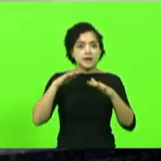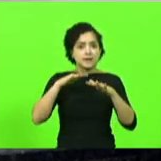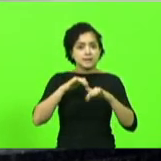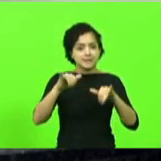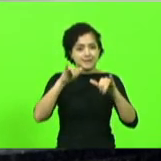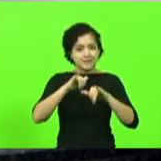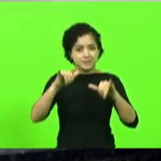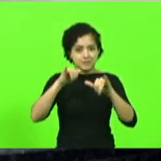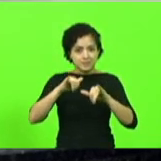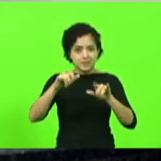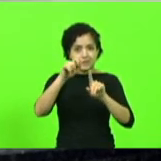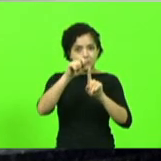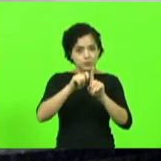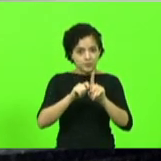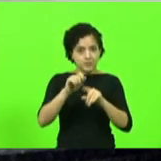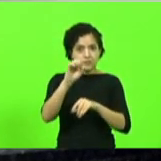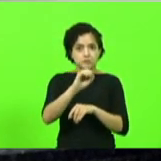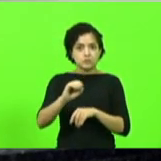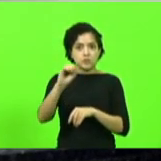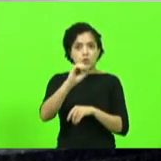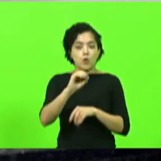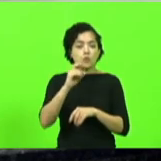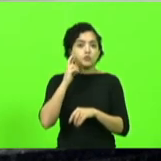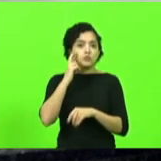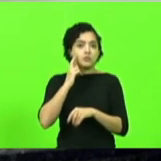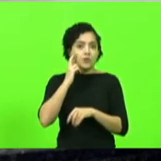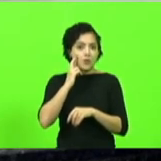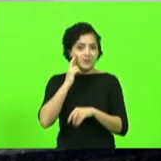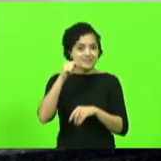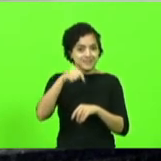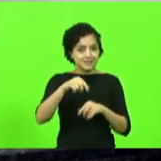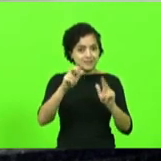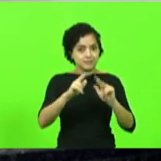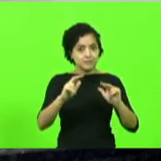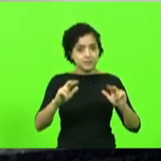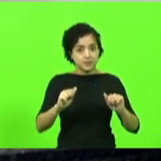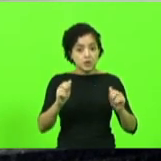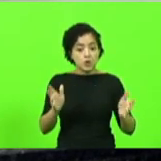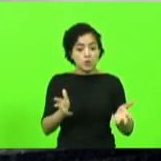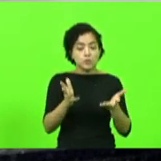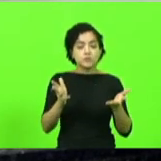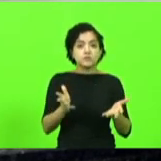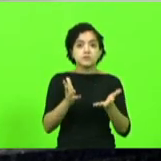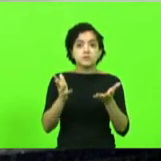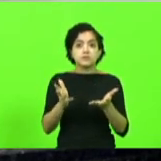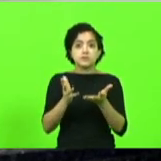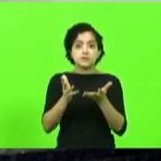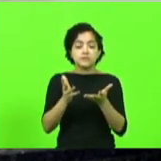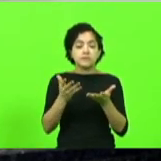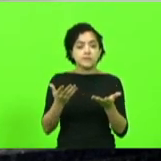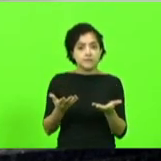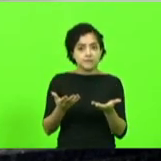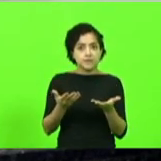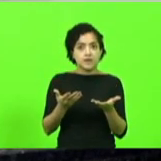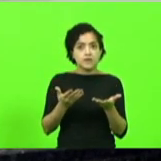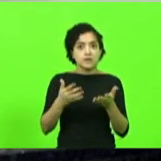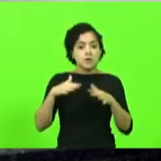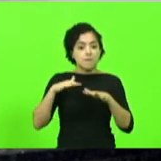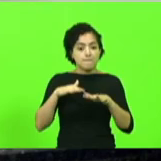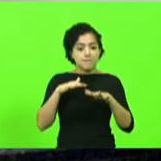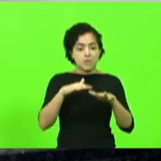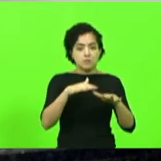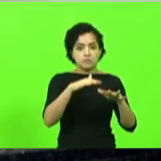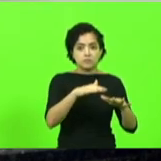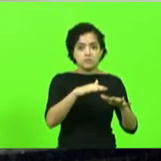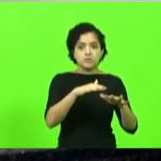Outubro Rosa em Florianópolis e incentiva a realização do movimento em